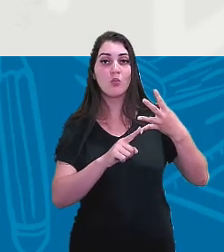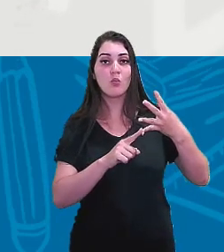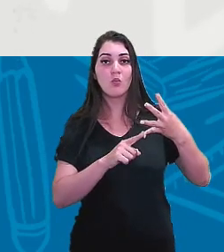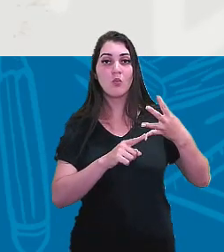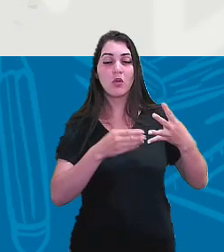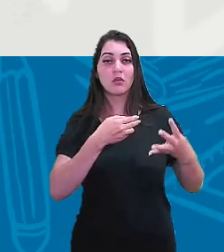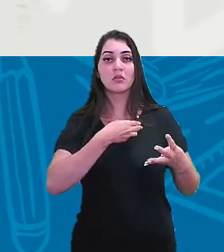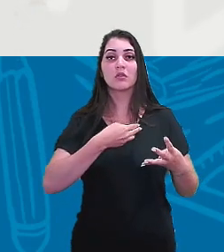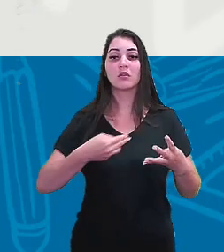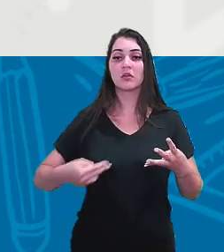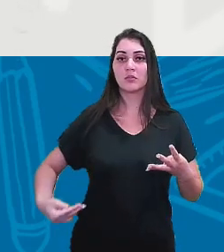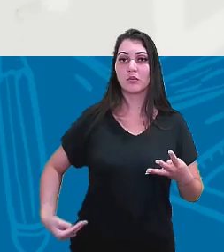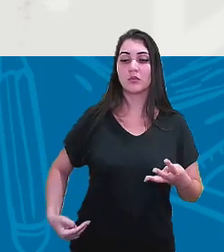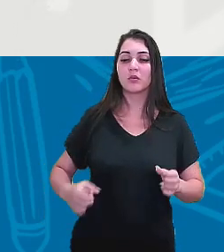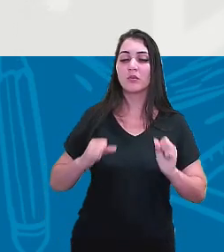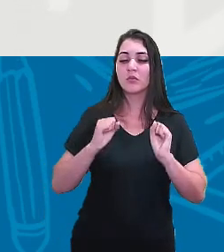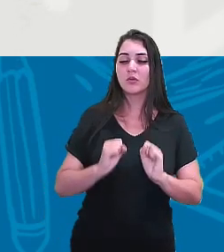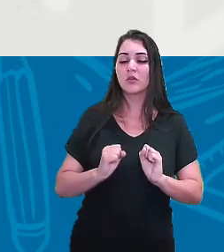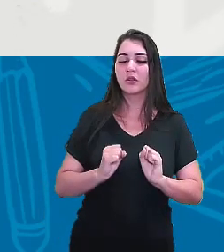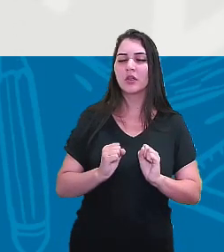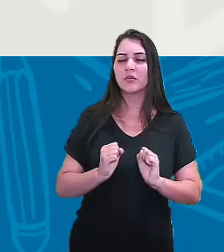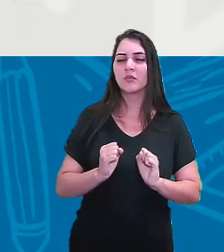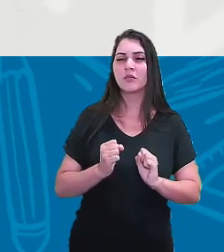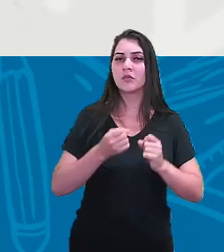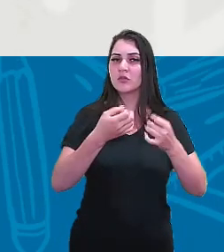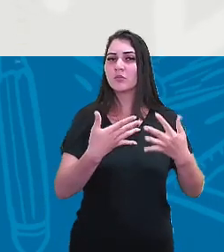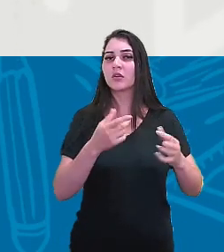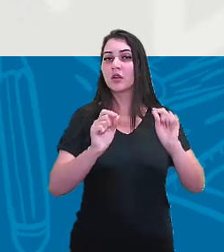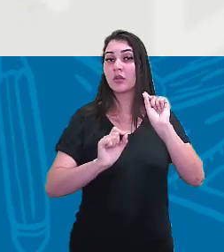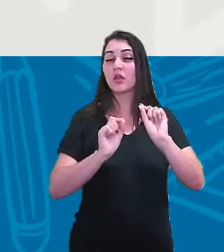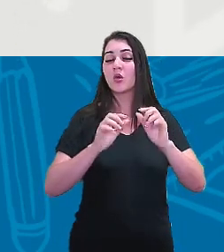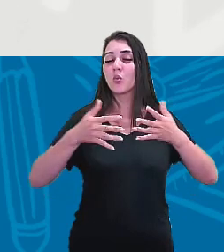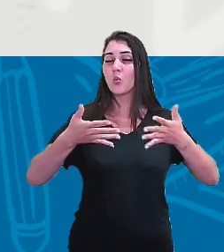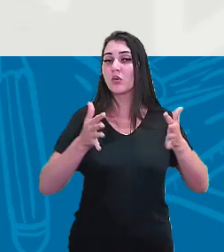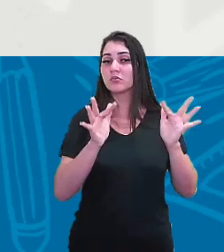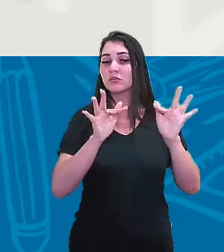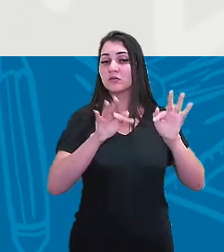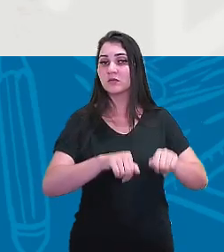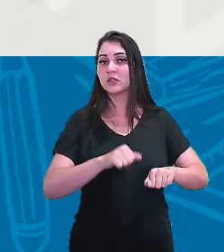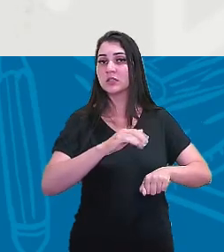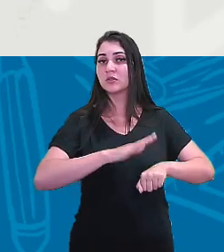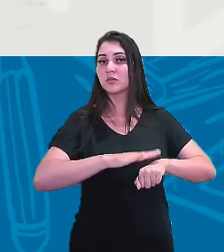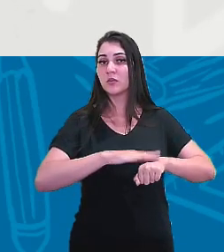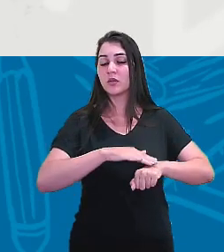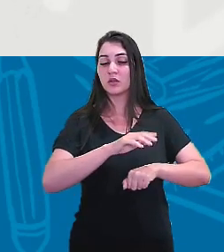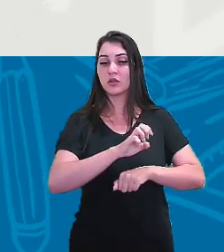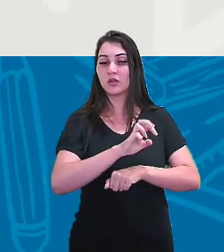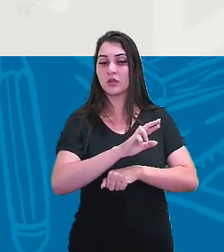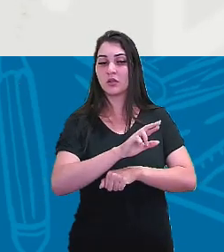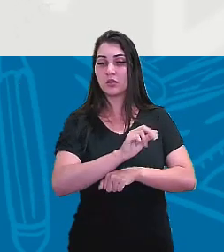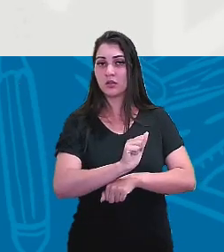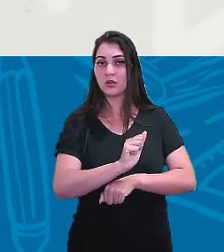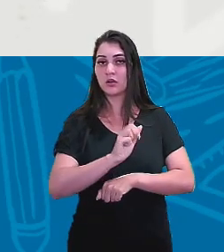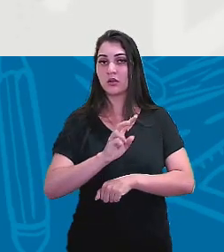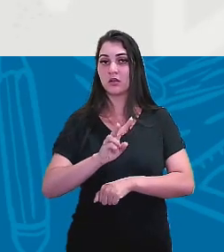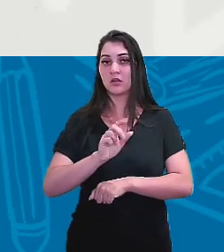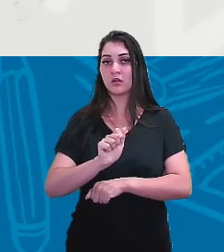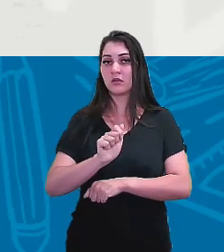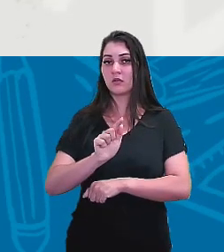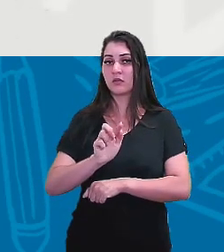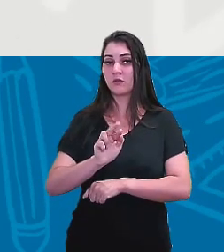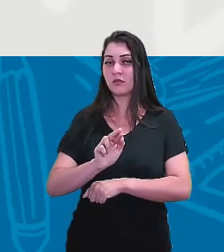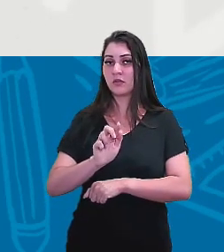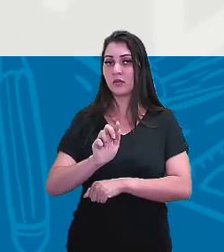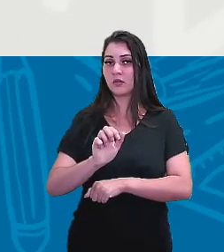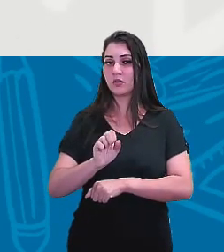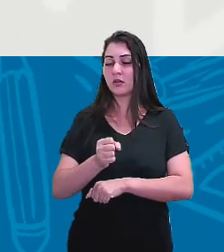gente pode dizer que assim quando finaliza esse momento aí da Era Vargas, a gente vê que novos,